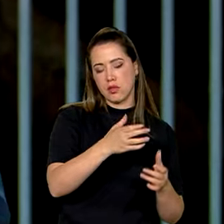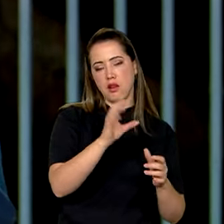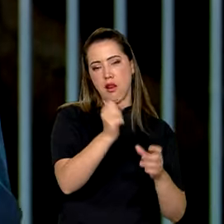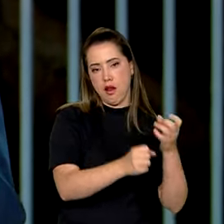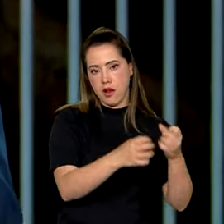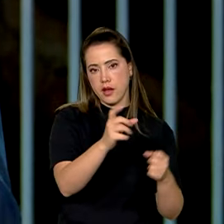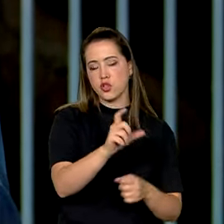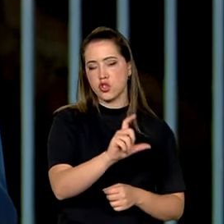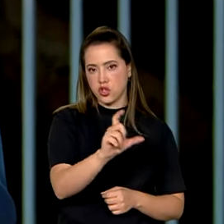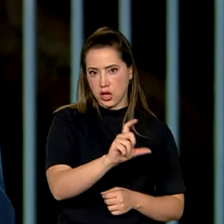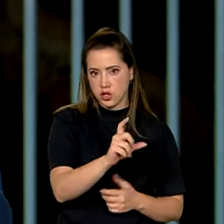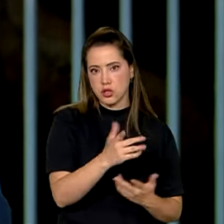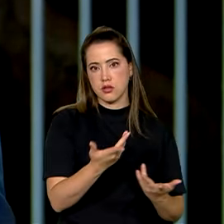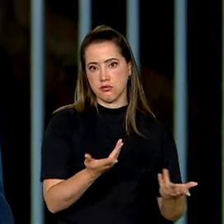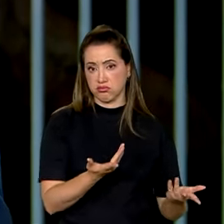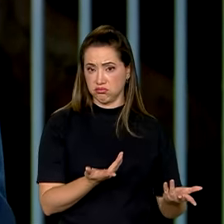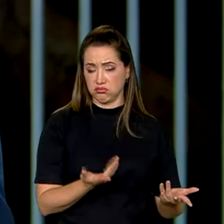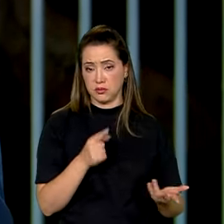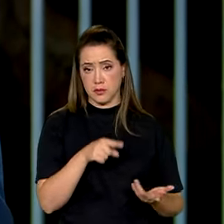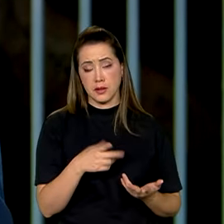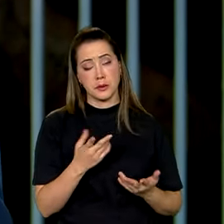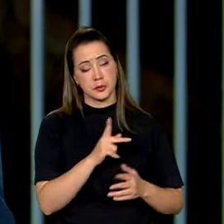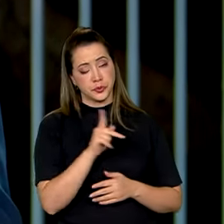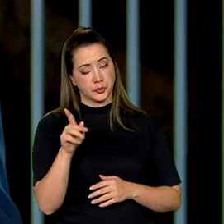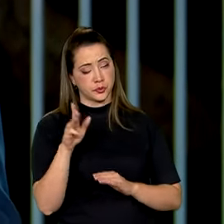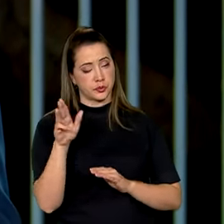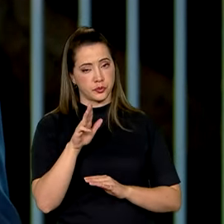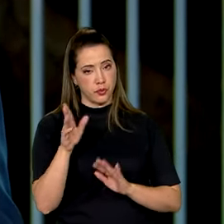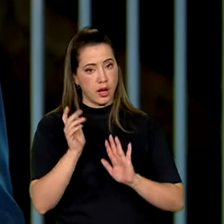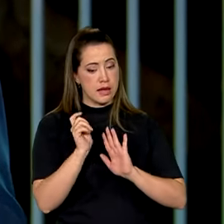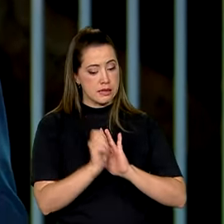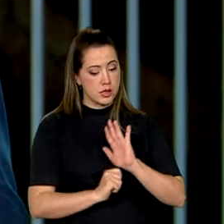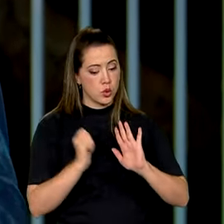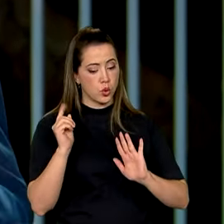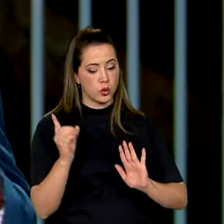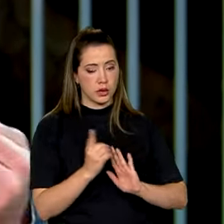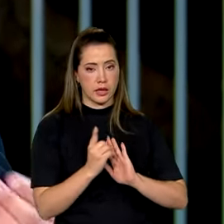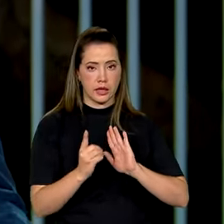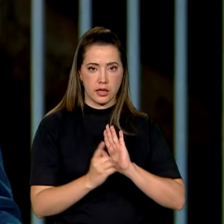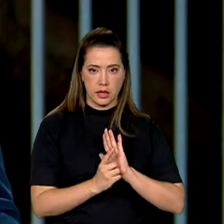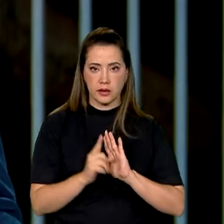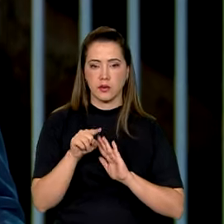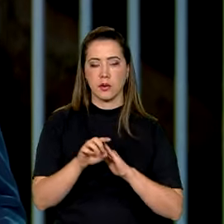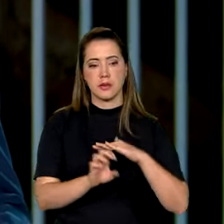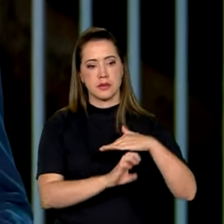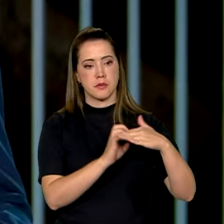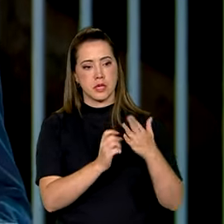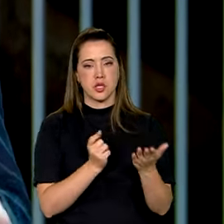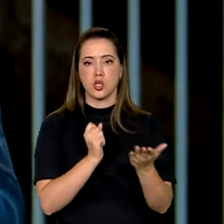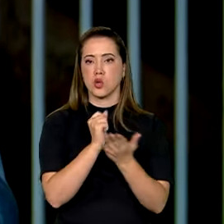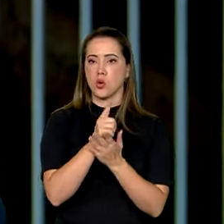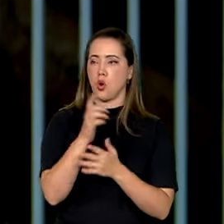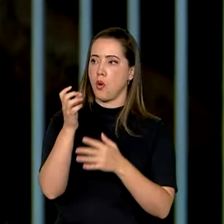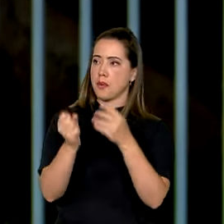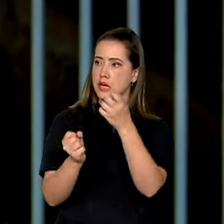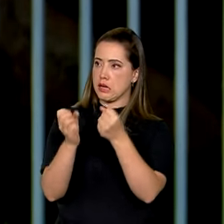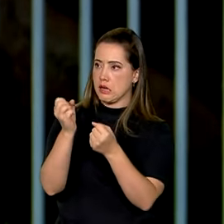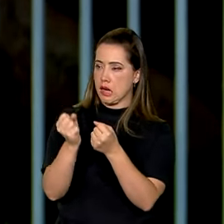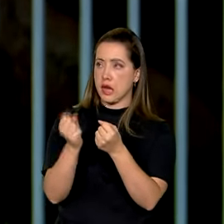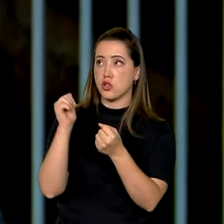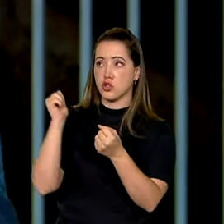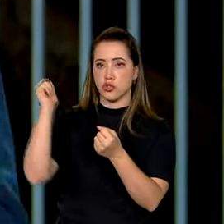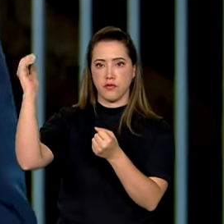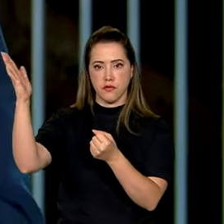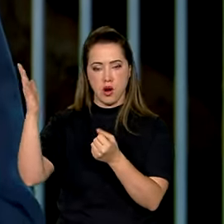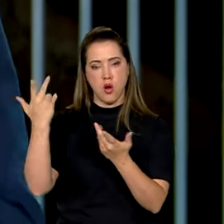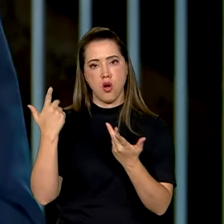Então, o presidente assinou hoje um decreto que aquelas empresas que fiquem importando leite em pó e hidrata no Brasil,